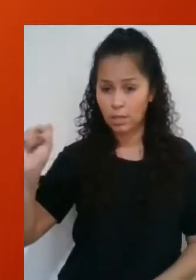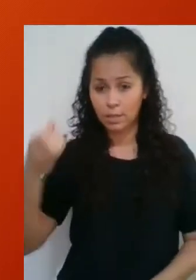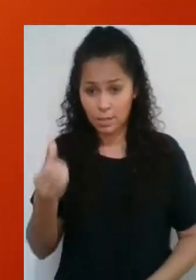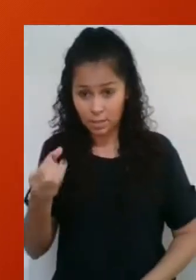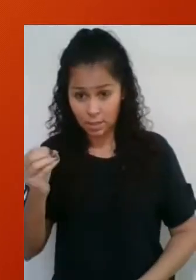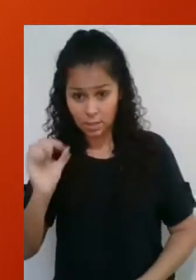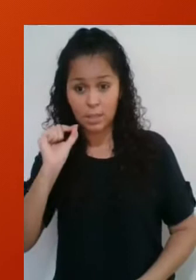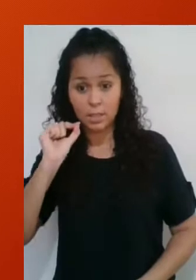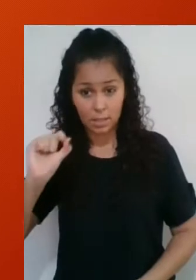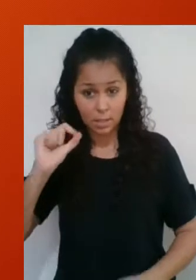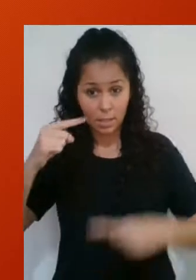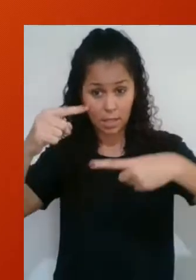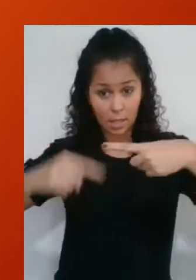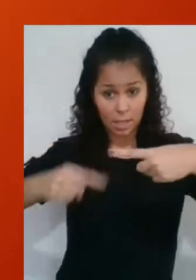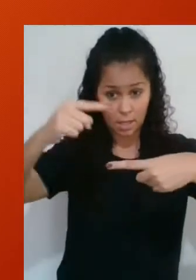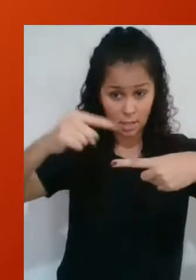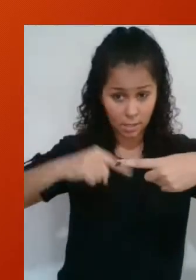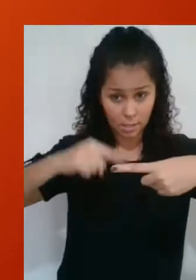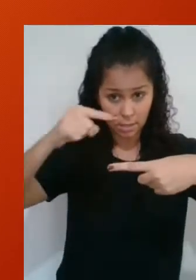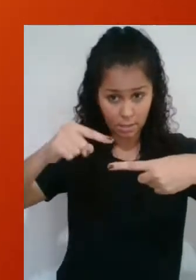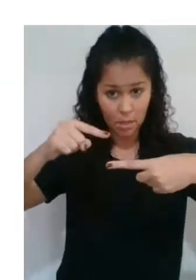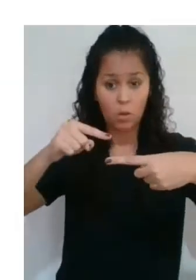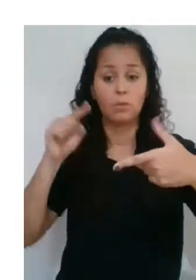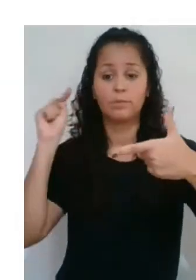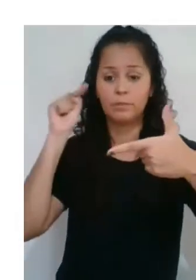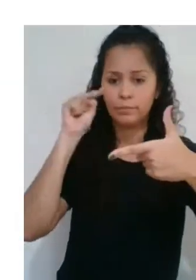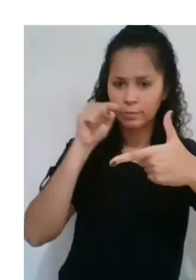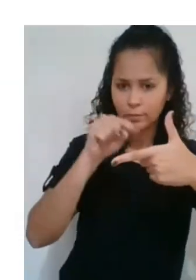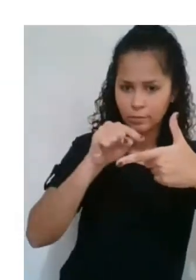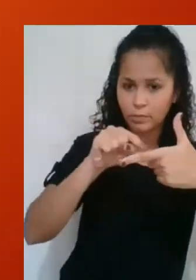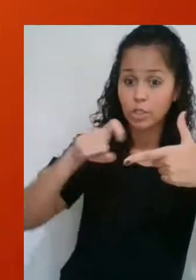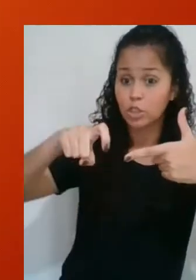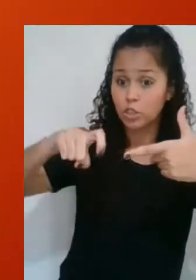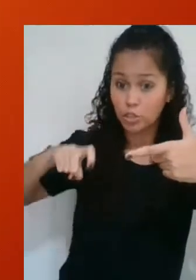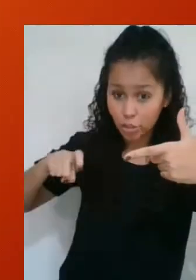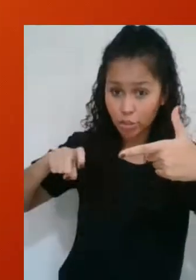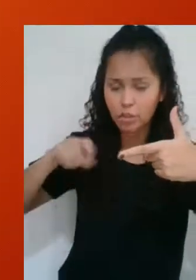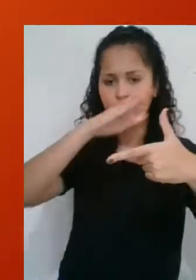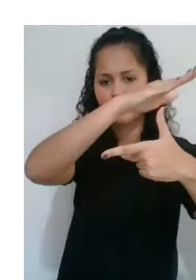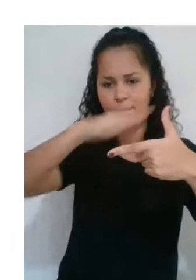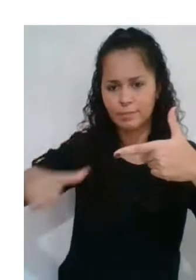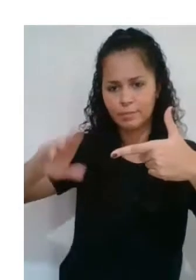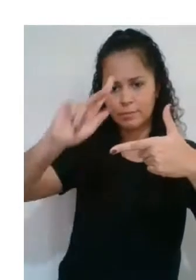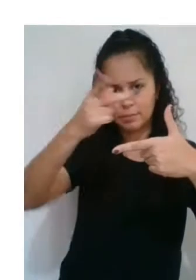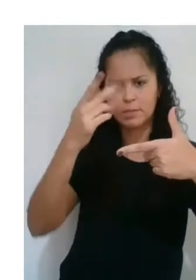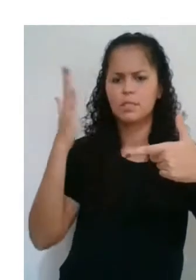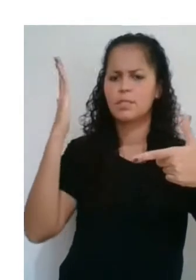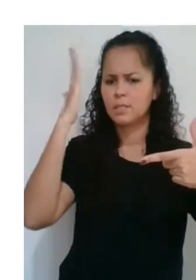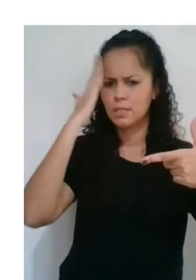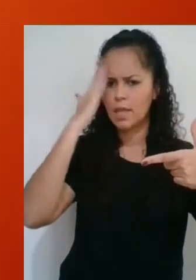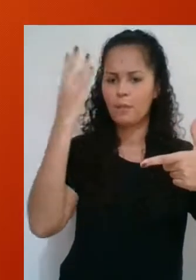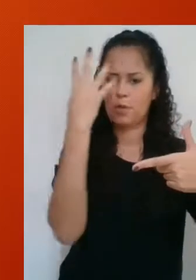o cosseno do 60 corresponde à razão entre o cateto adjacente, que eu chamei de x, e a medida da